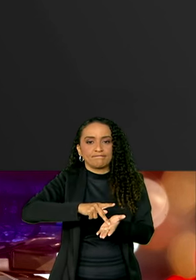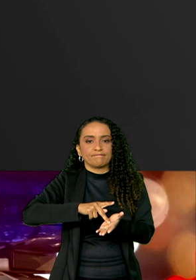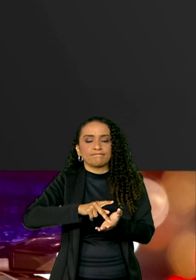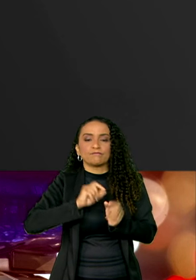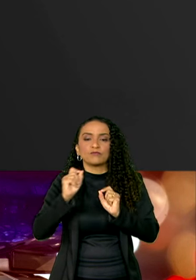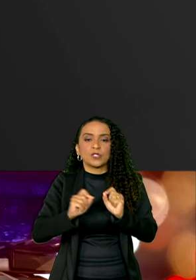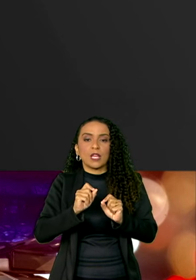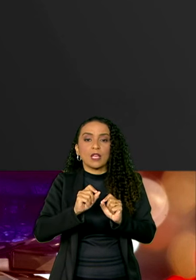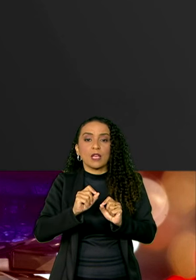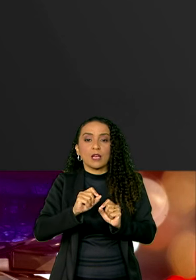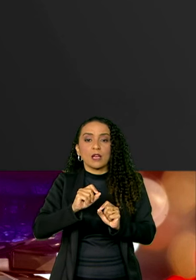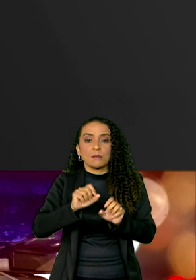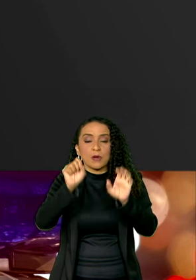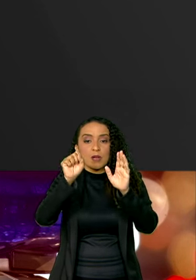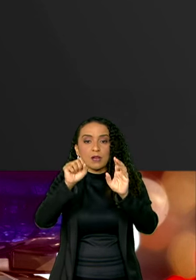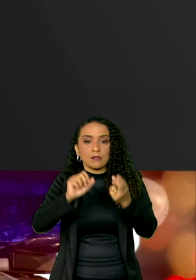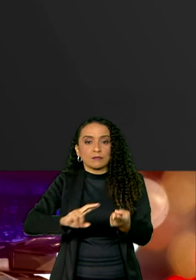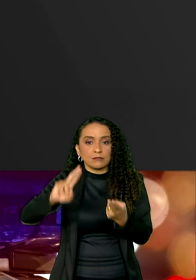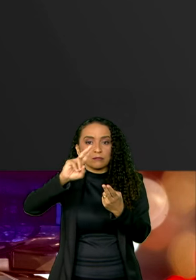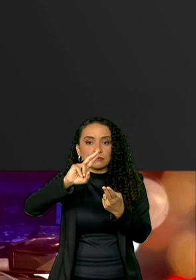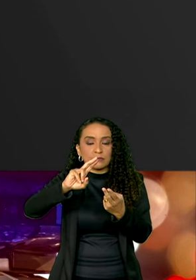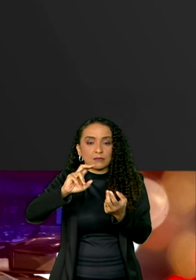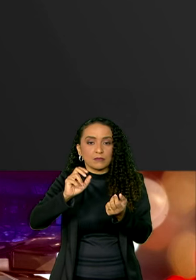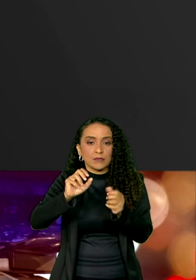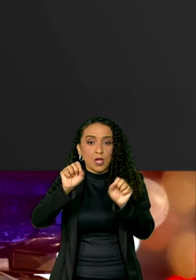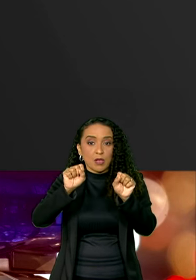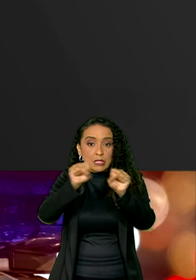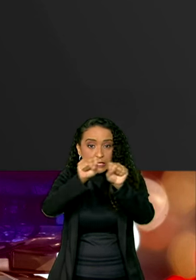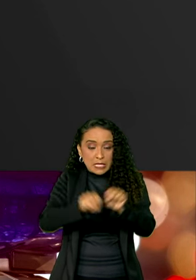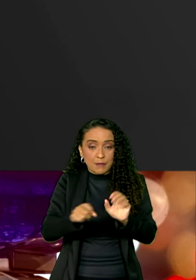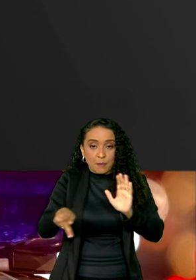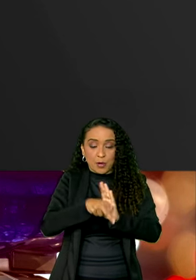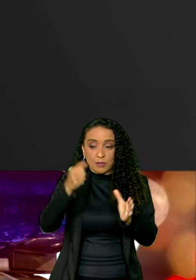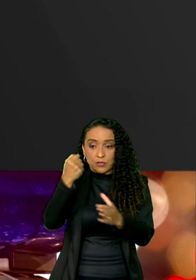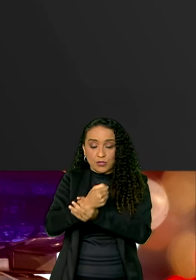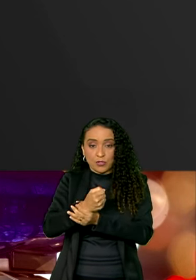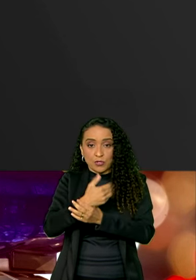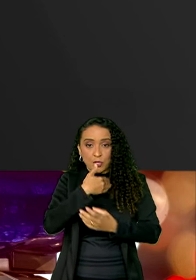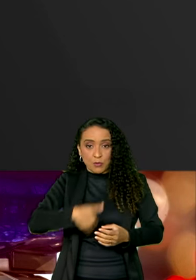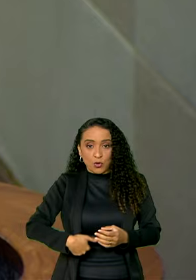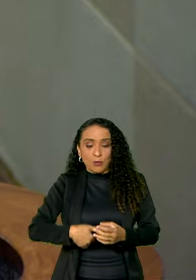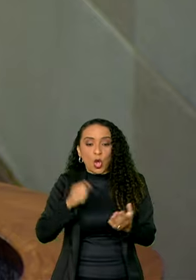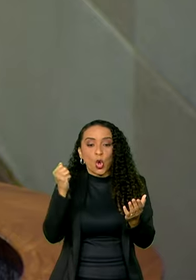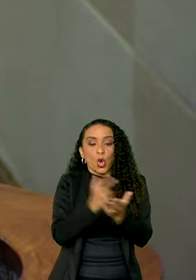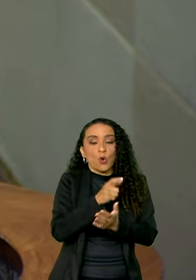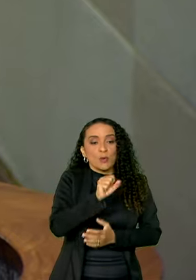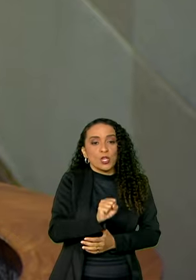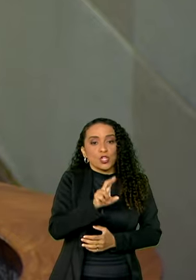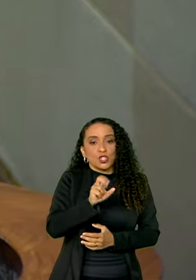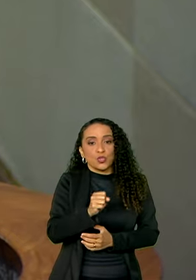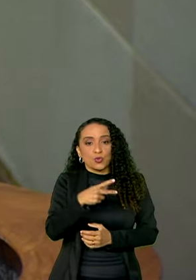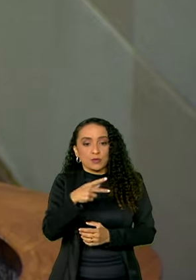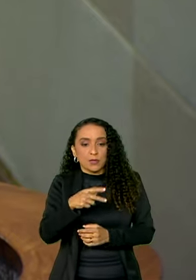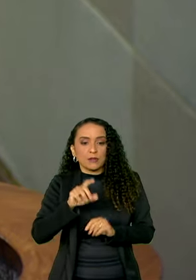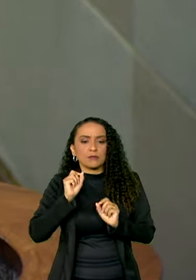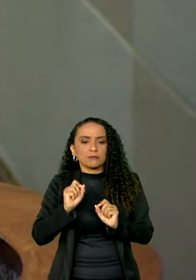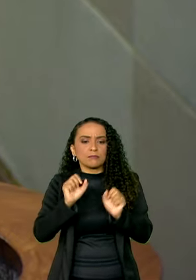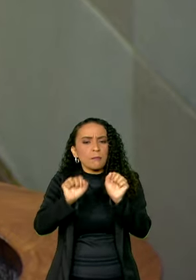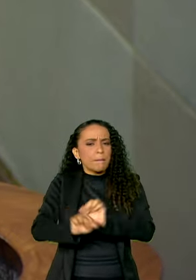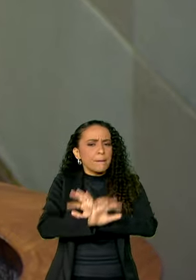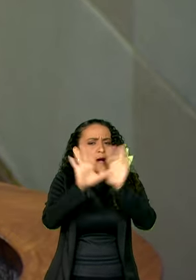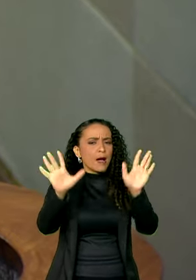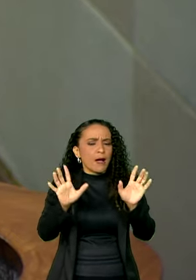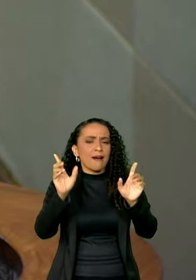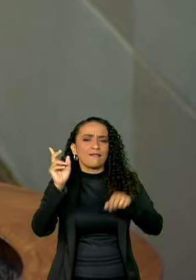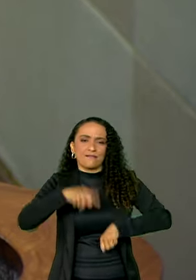para o Sistema Único de Segurança Pública, o Compras SUSP. A transparência, de fato,